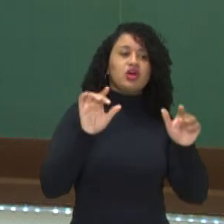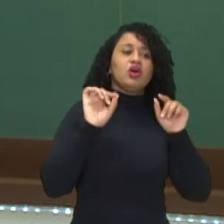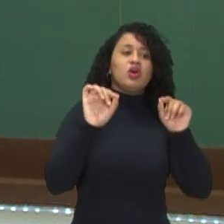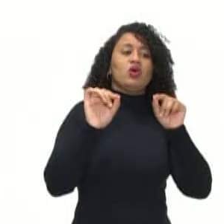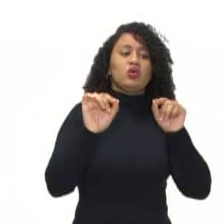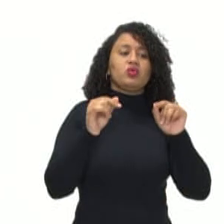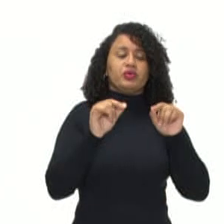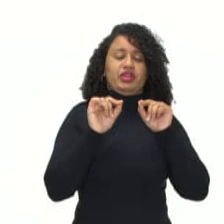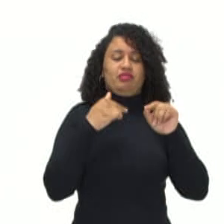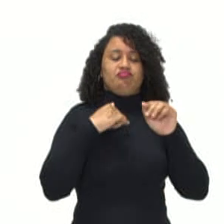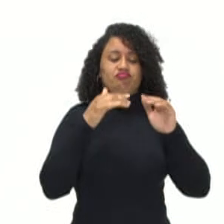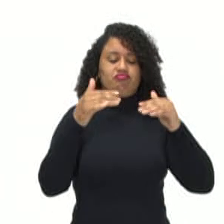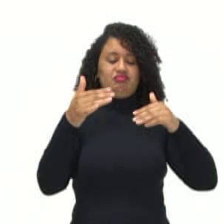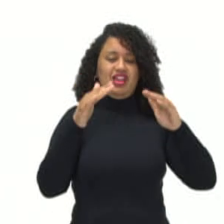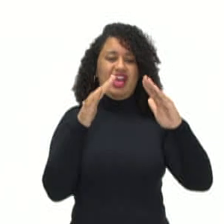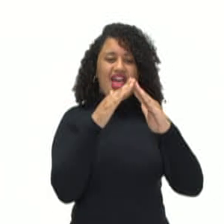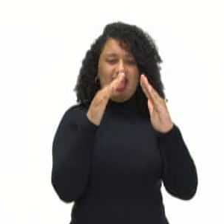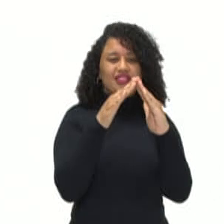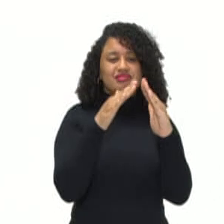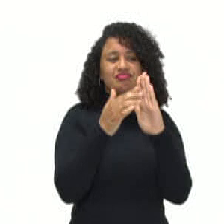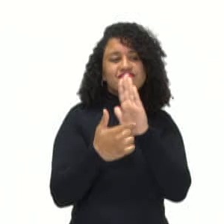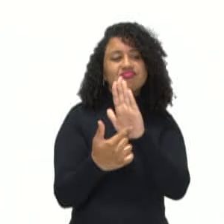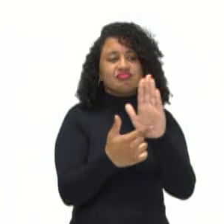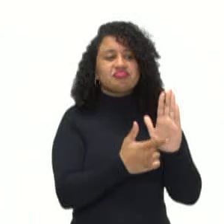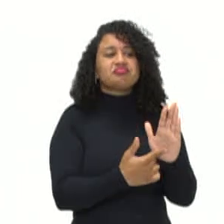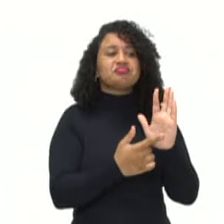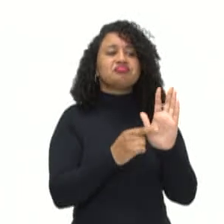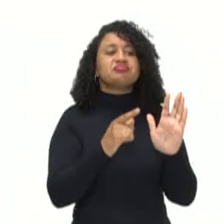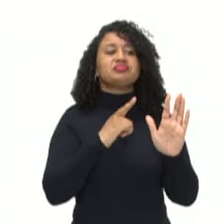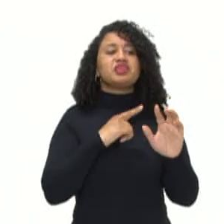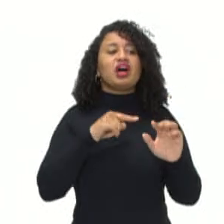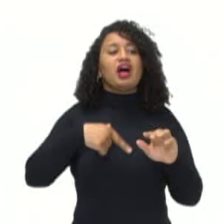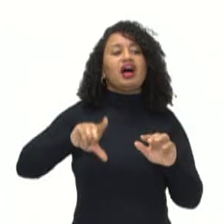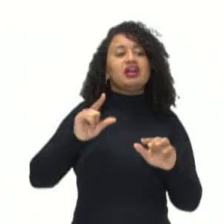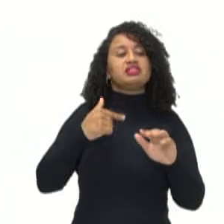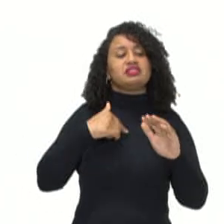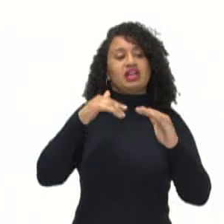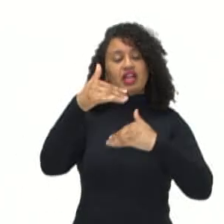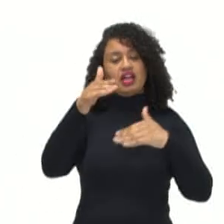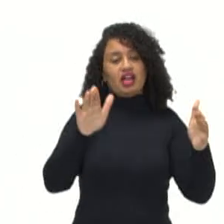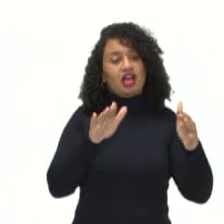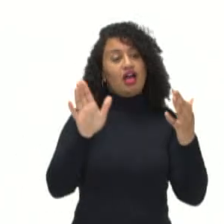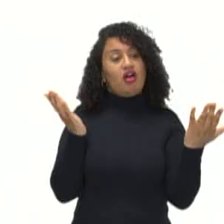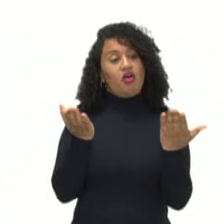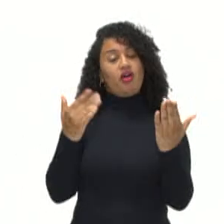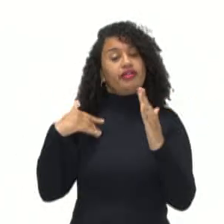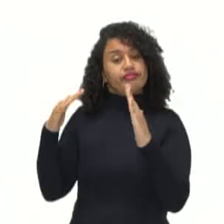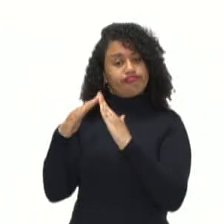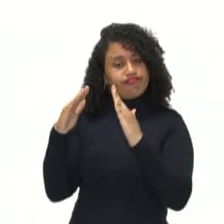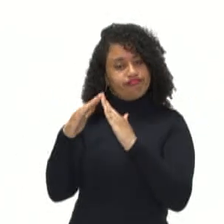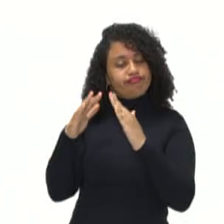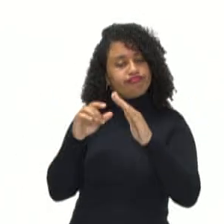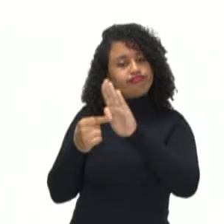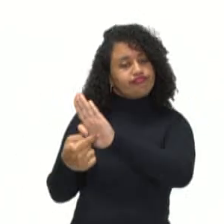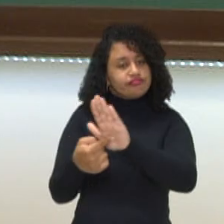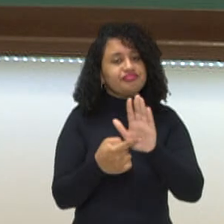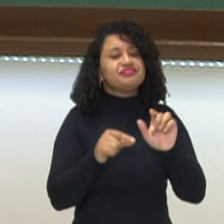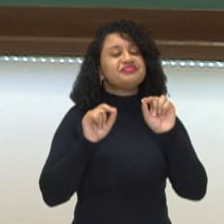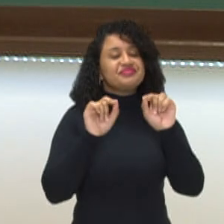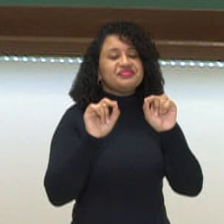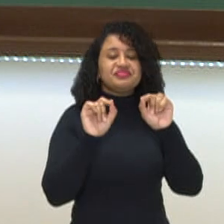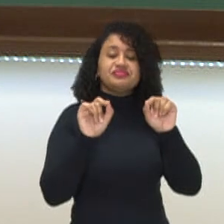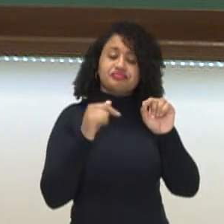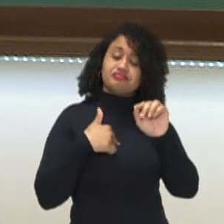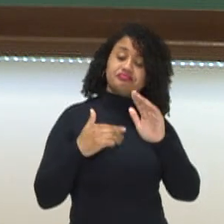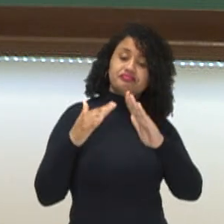essas casas de espetáculos, né? Que agora são chamadas, antes de ser a Caixa, agora é casa de espetáculo. Essas casas de